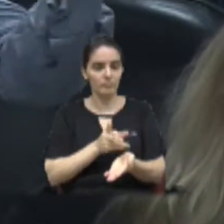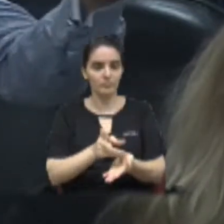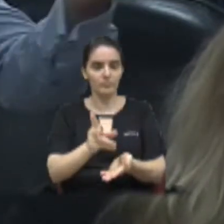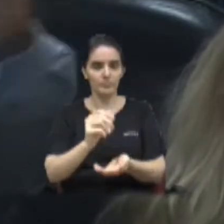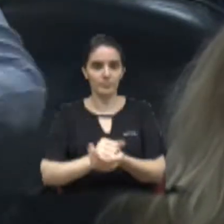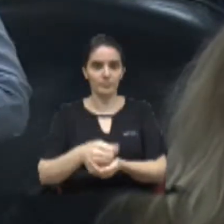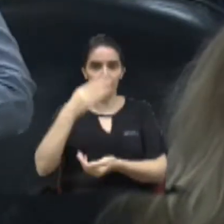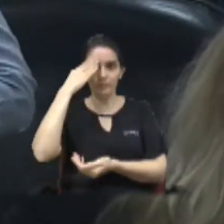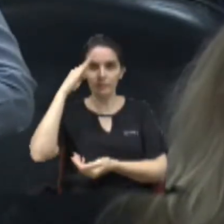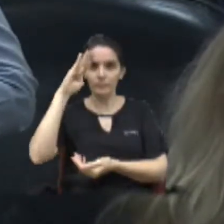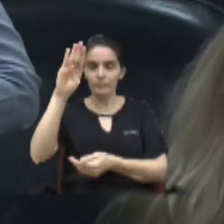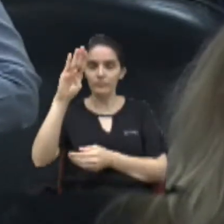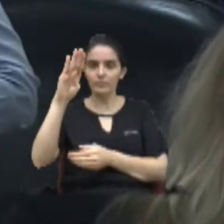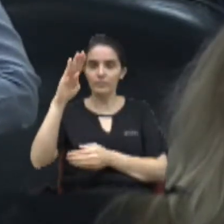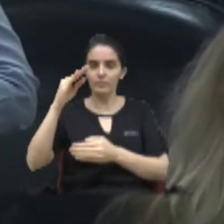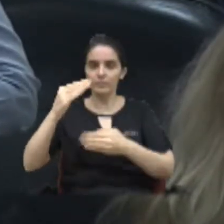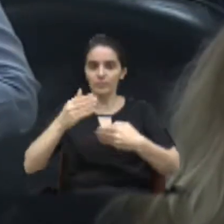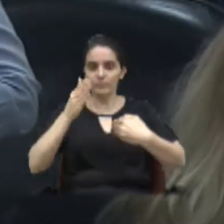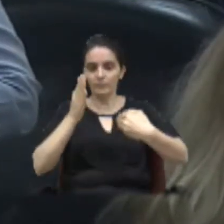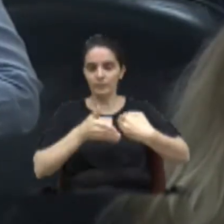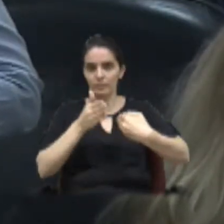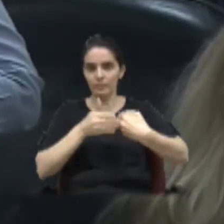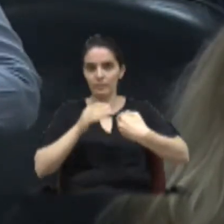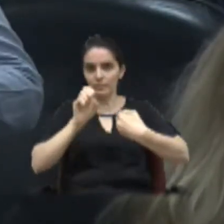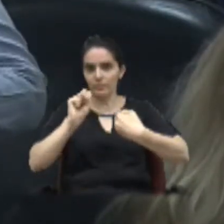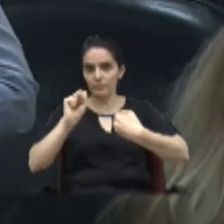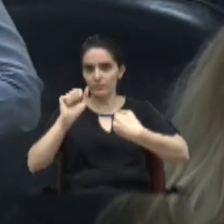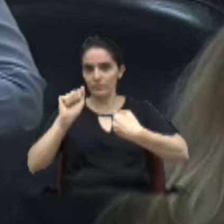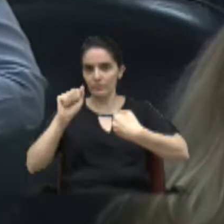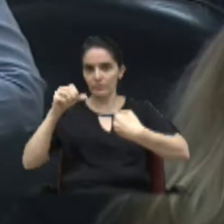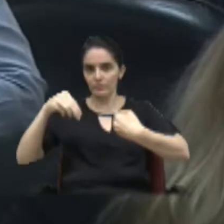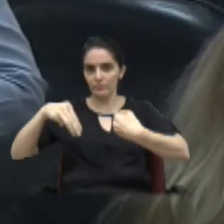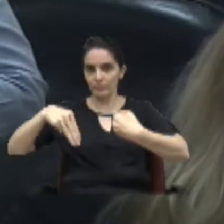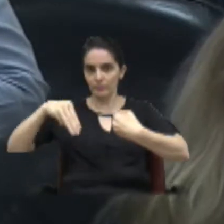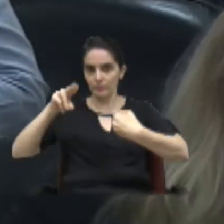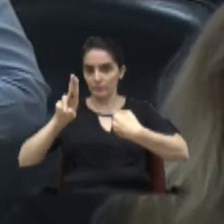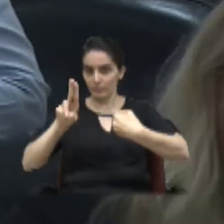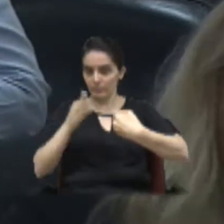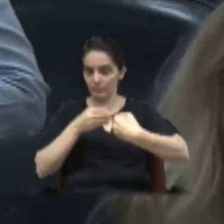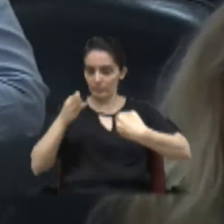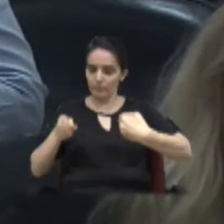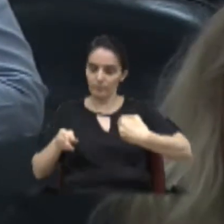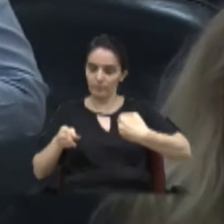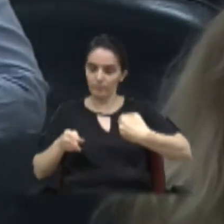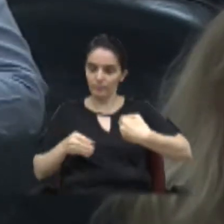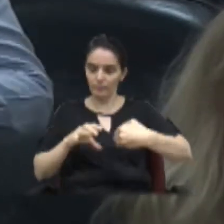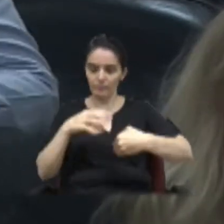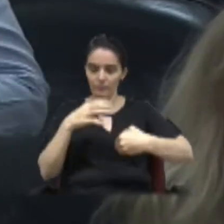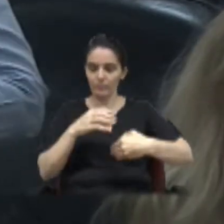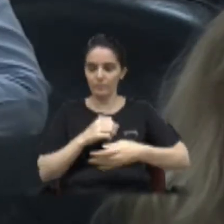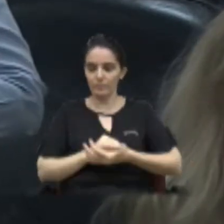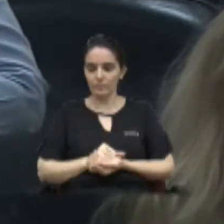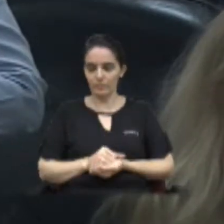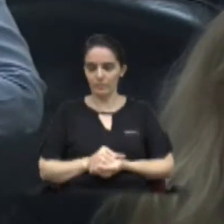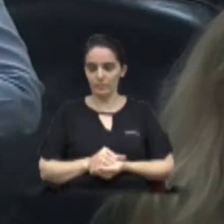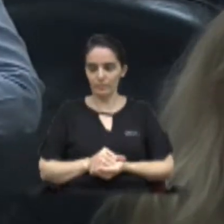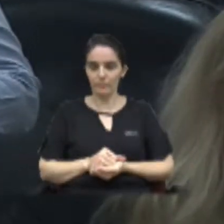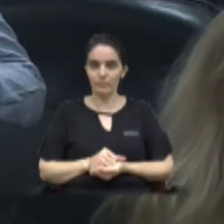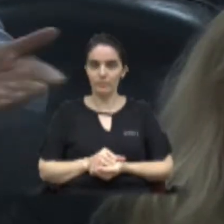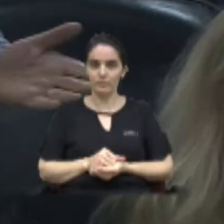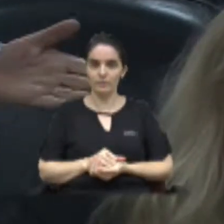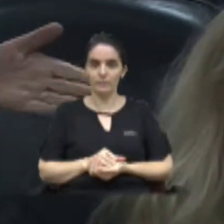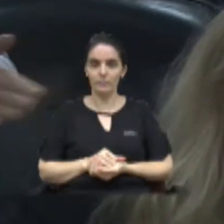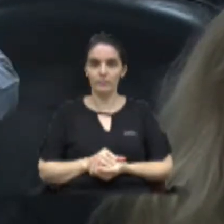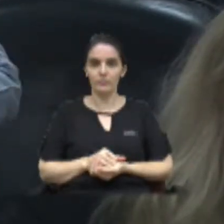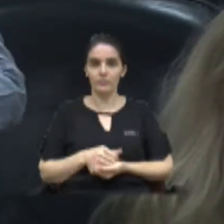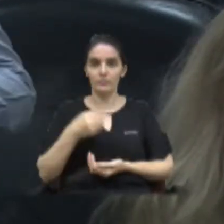principalmente aquele ali em frente ao SAMU. Então, fica aí a minha fala, porque agora, se já